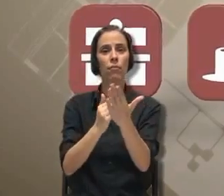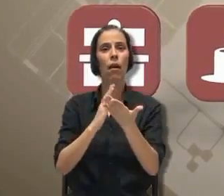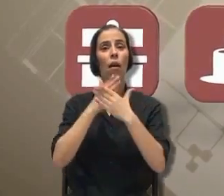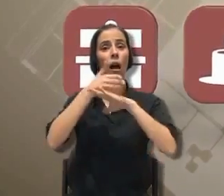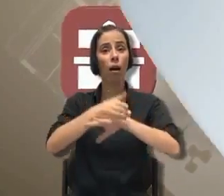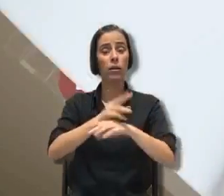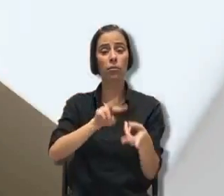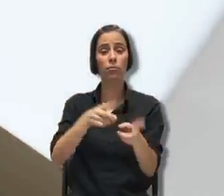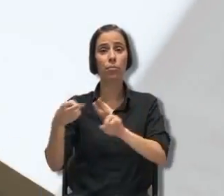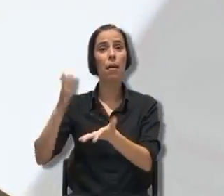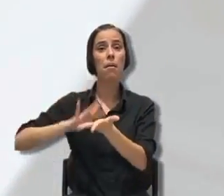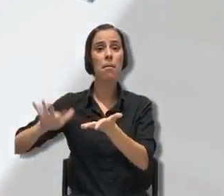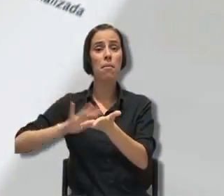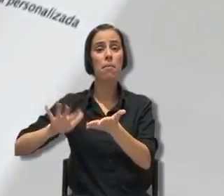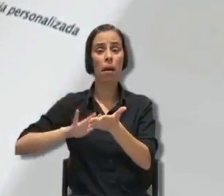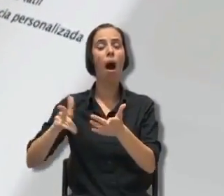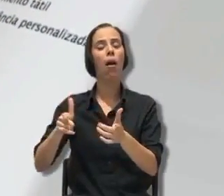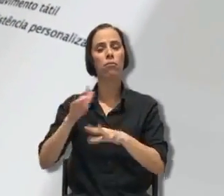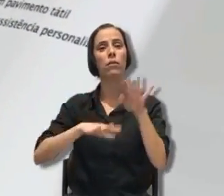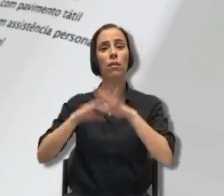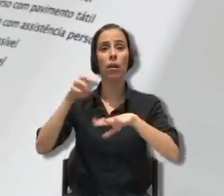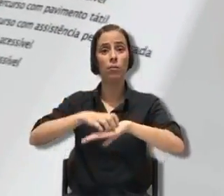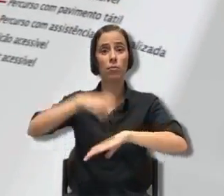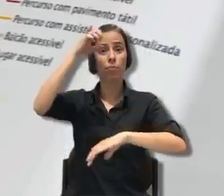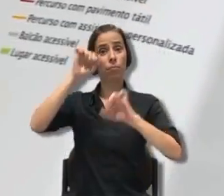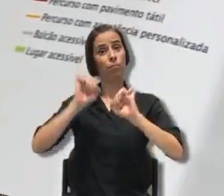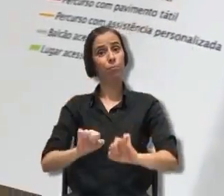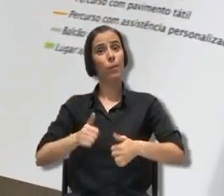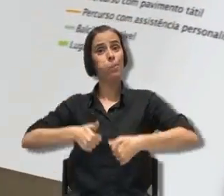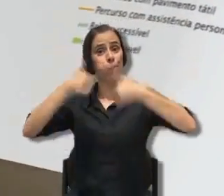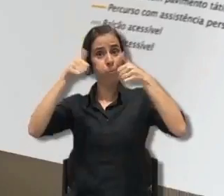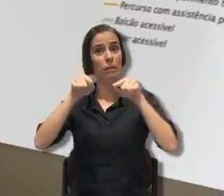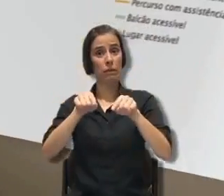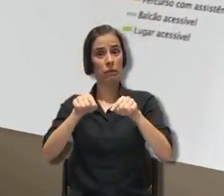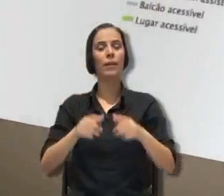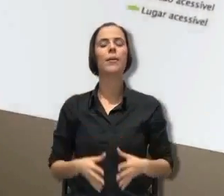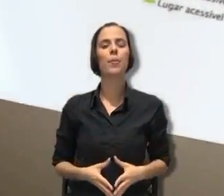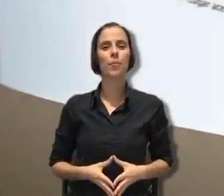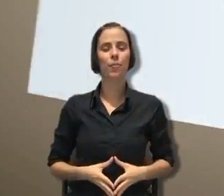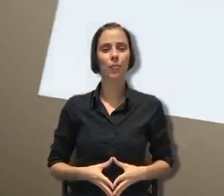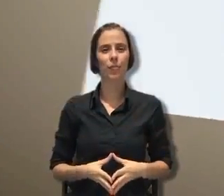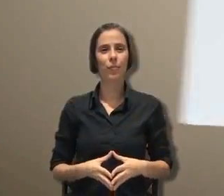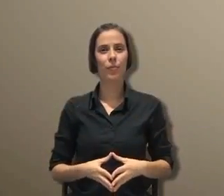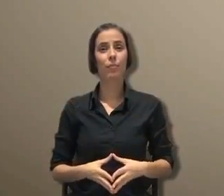O guia de acesso, traduzido também em brago, reúne as alterações feitas ao edifício da sede.